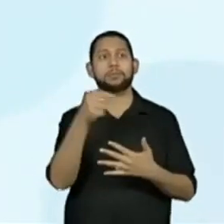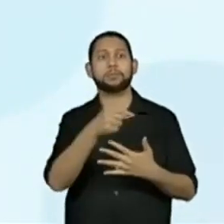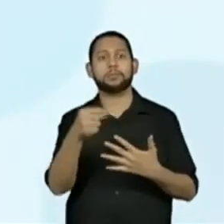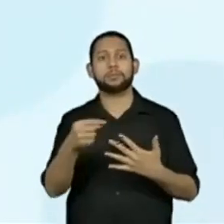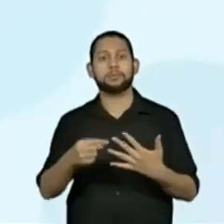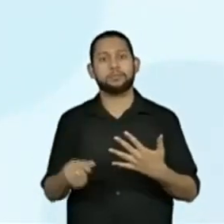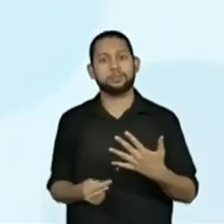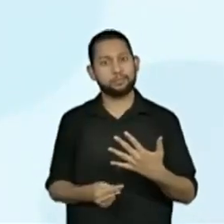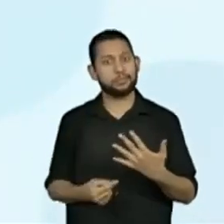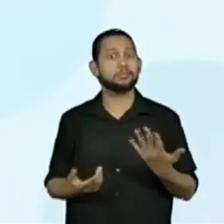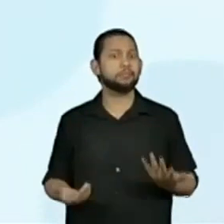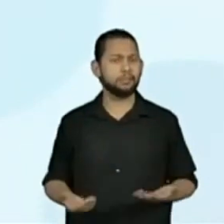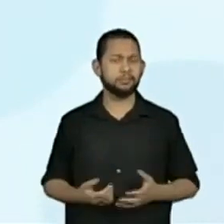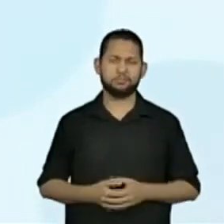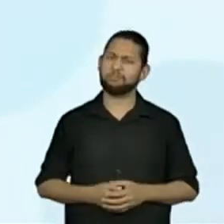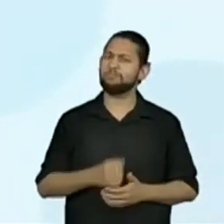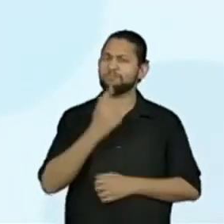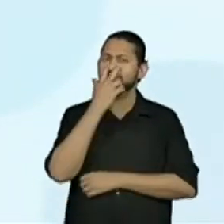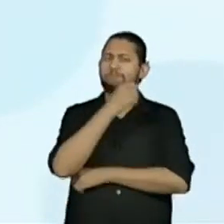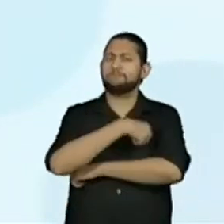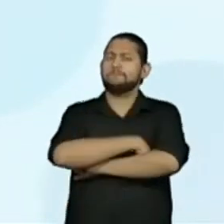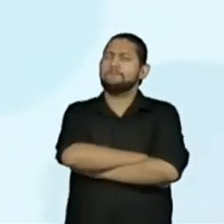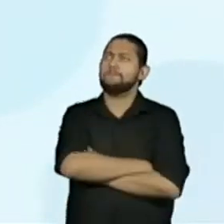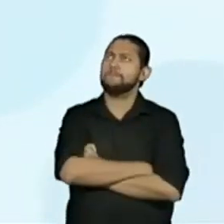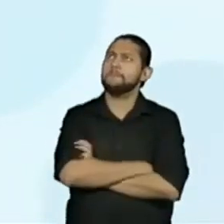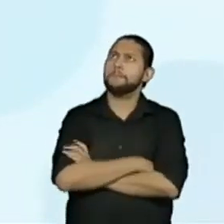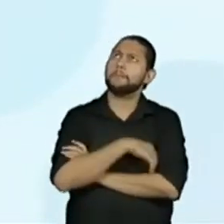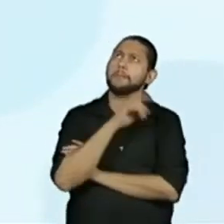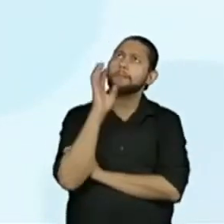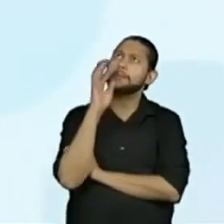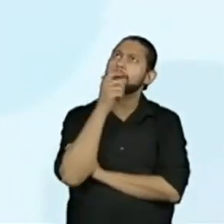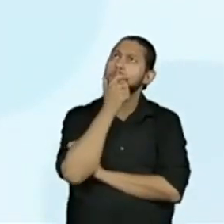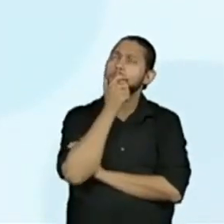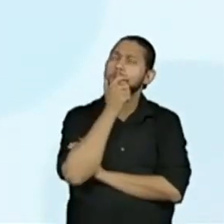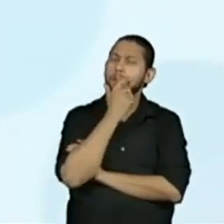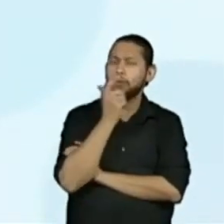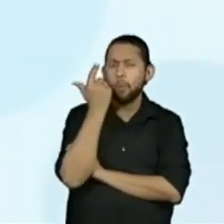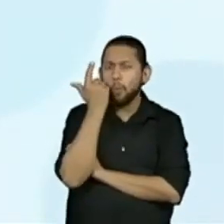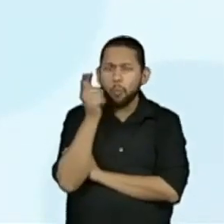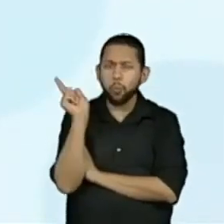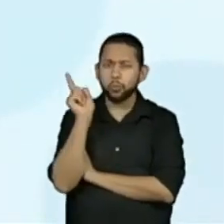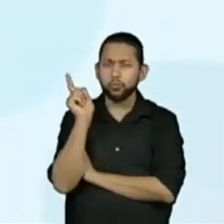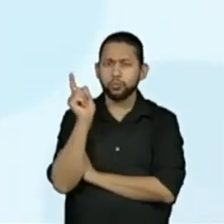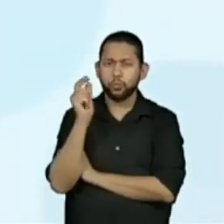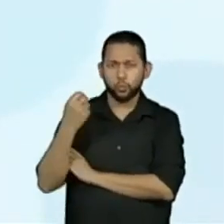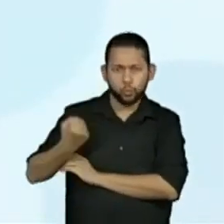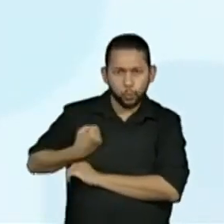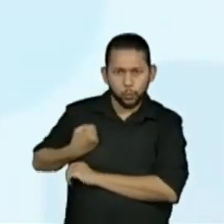E aí, gente, vocês acham que existe alguma outra combinação?